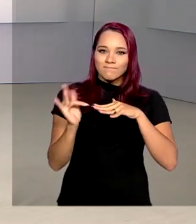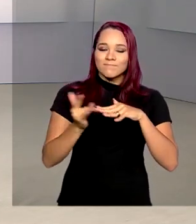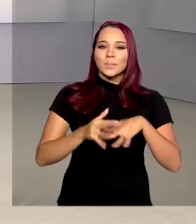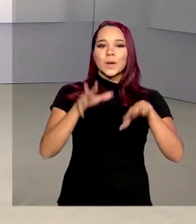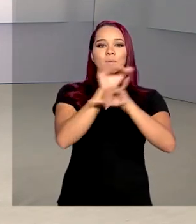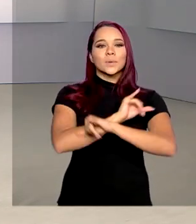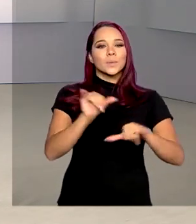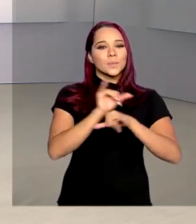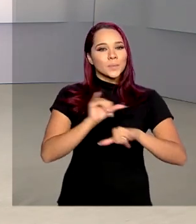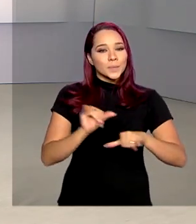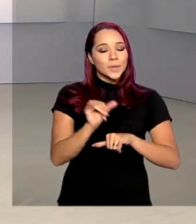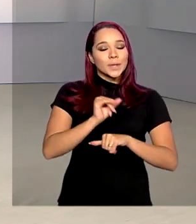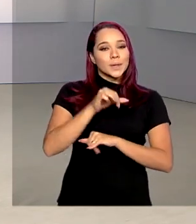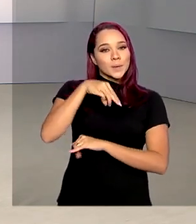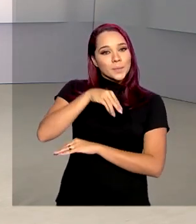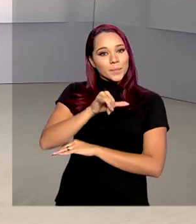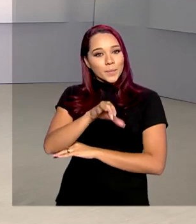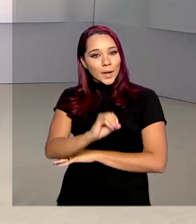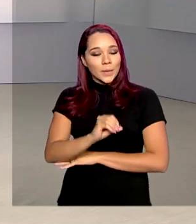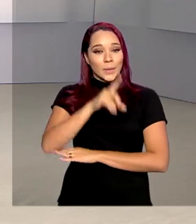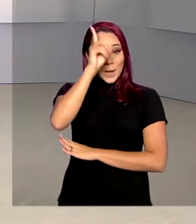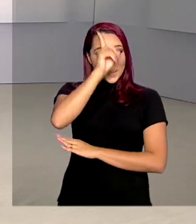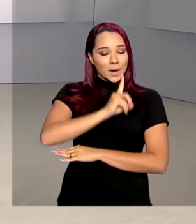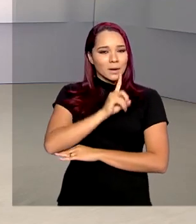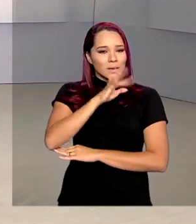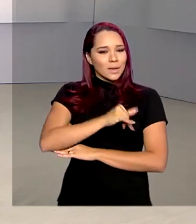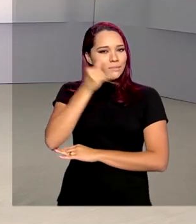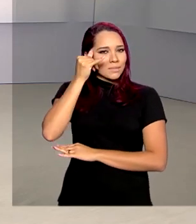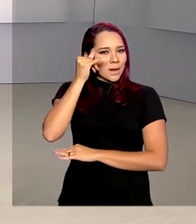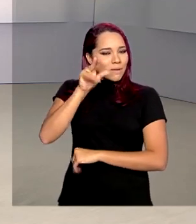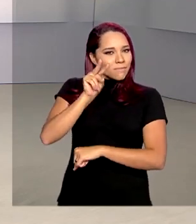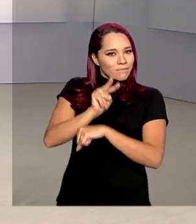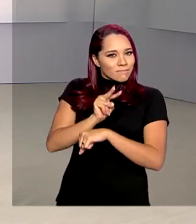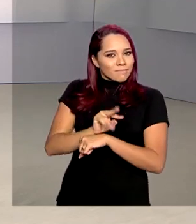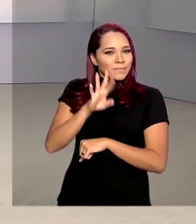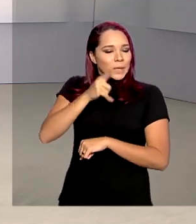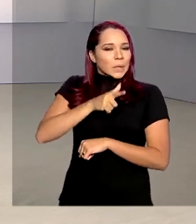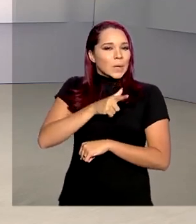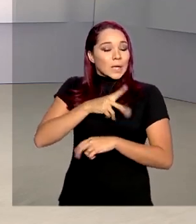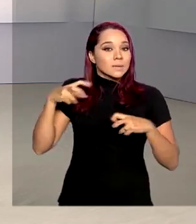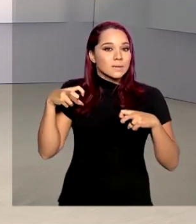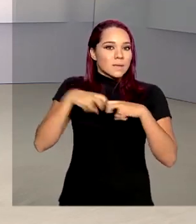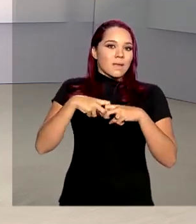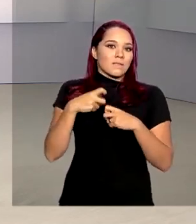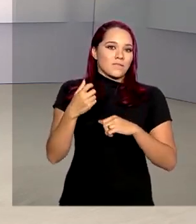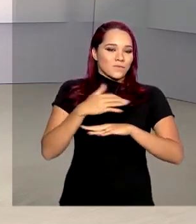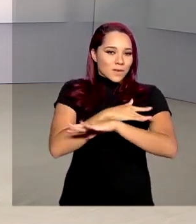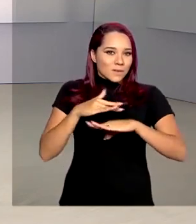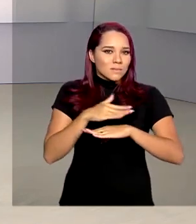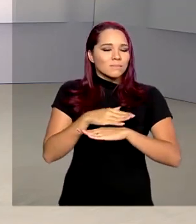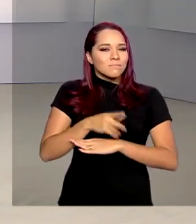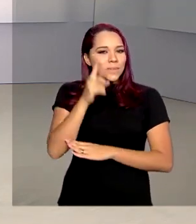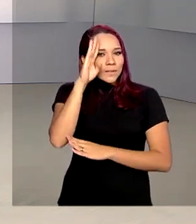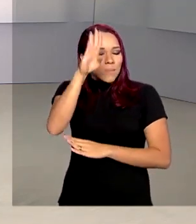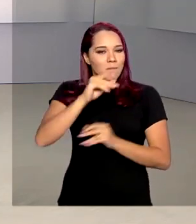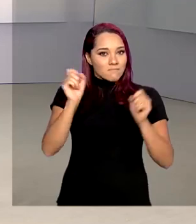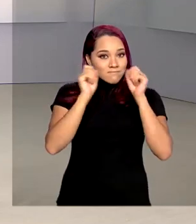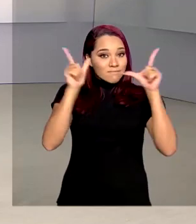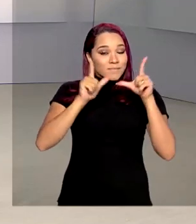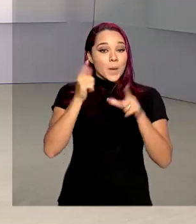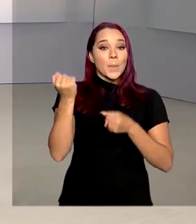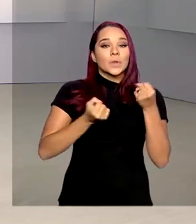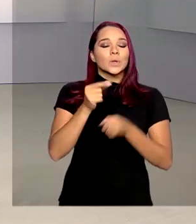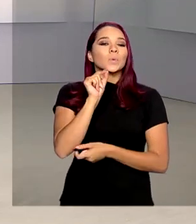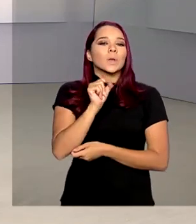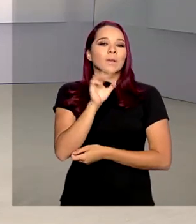promover a campanha Maio Amarelo de prevenção a acidentes de trânsito. E um dos principais alertas para motoristas de todo o